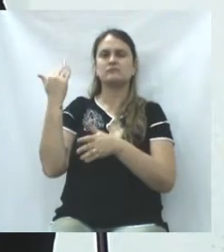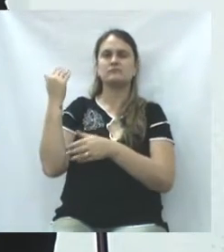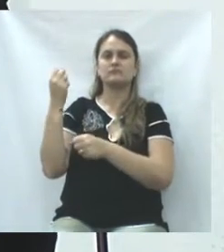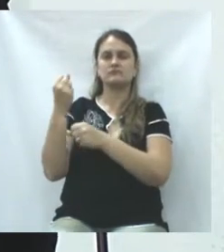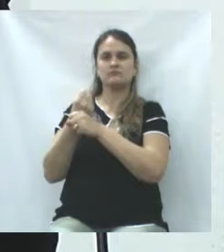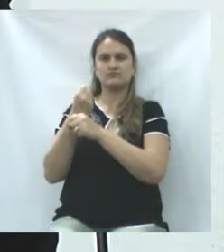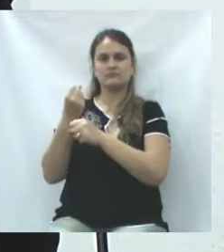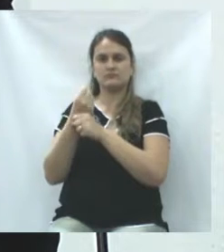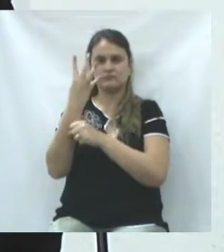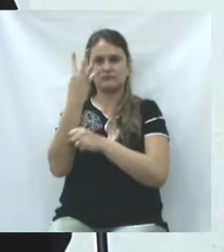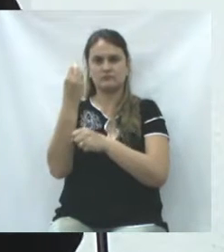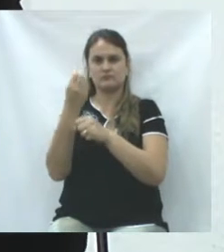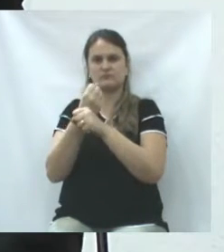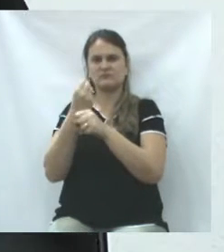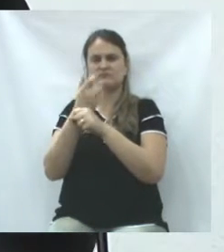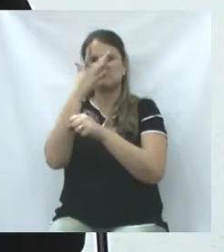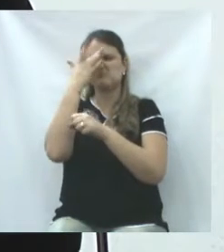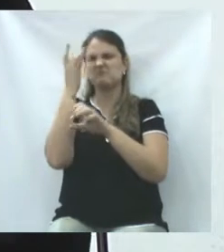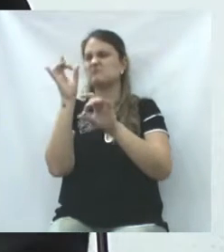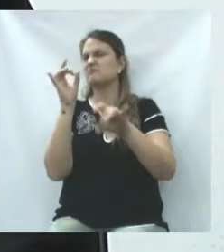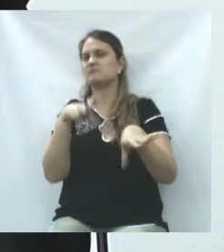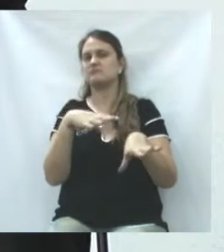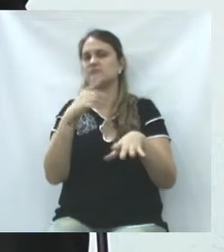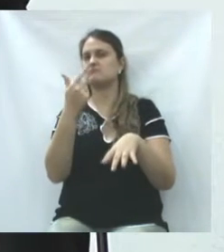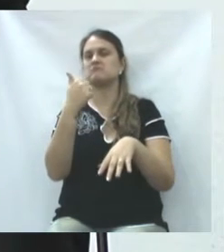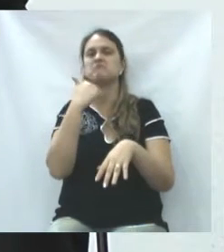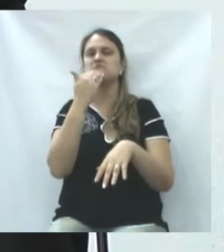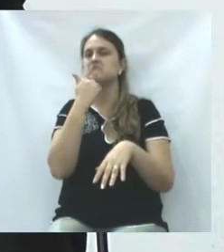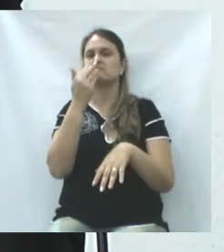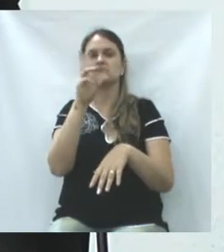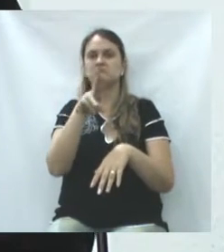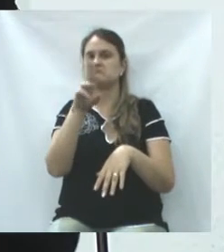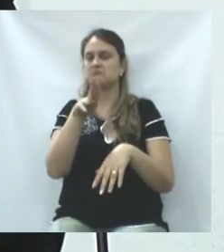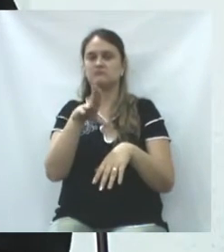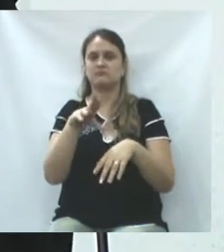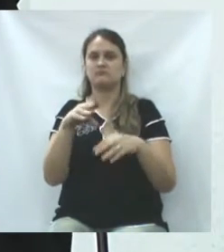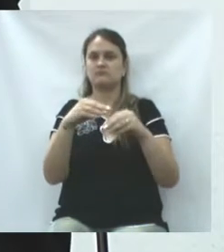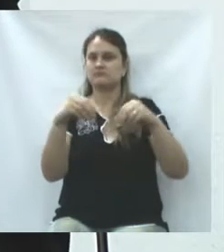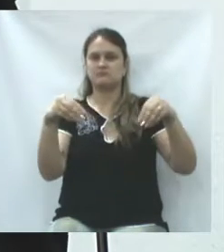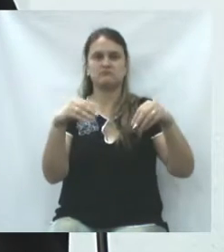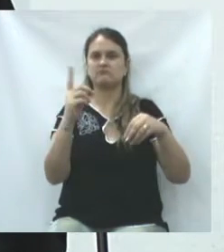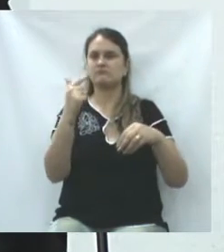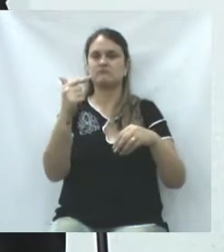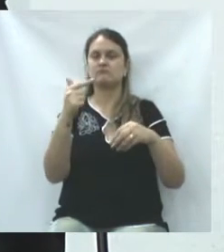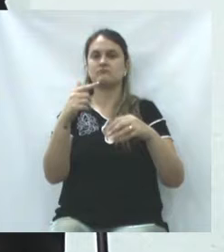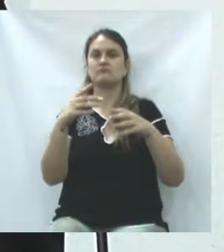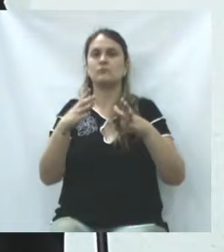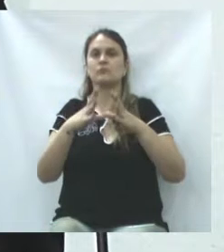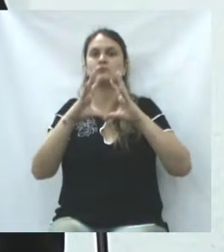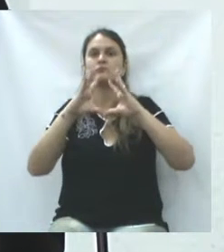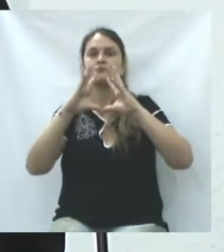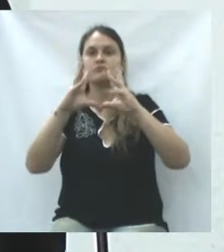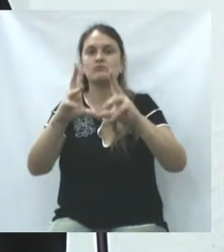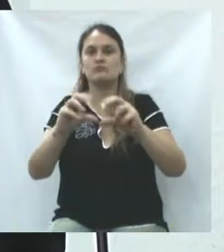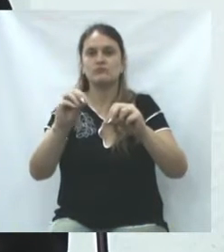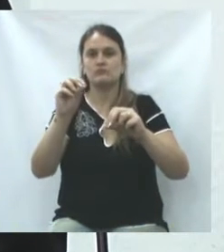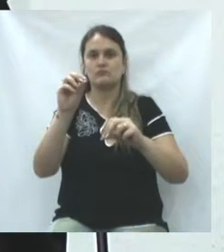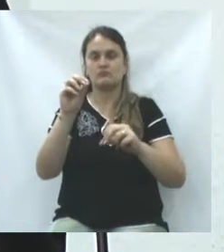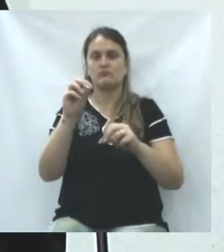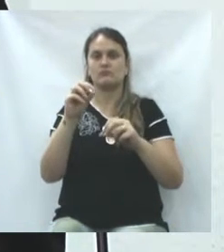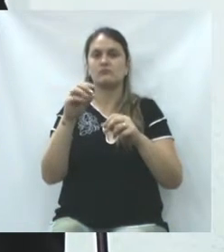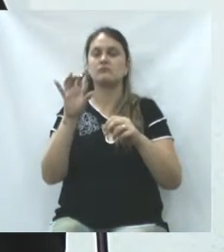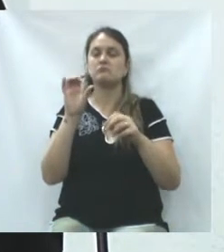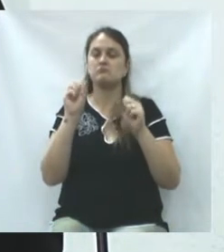40 anos, abandonada, devoluta, que toda ela não há necessidade. Ela